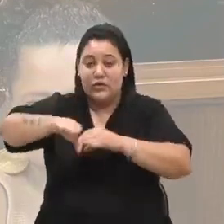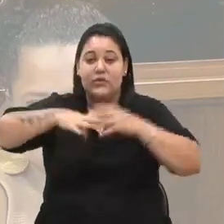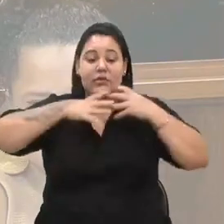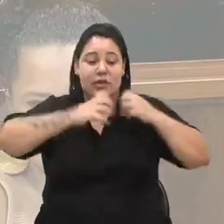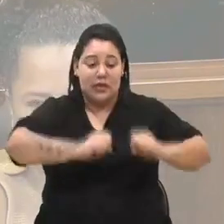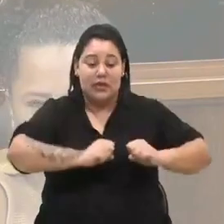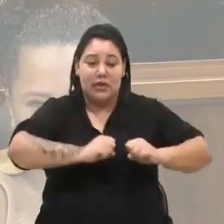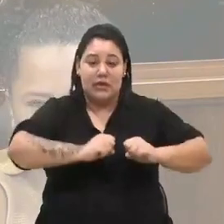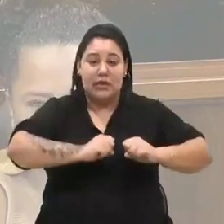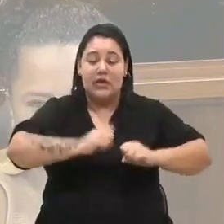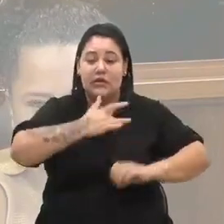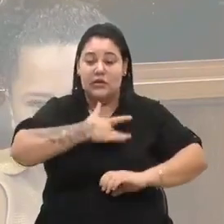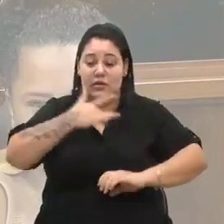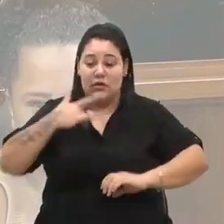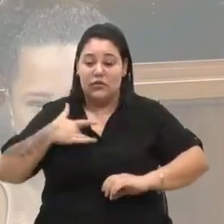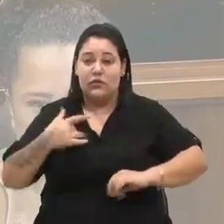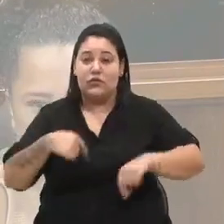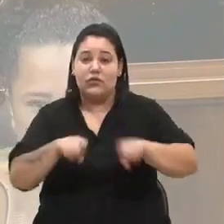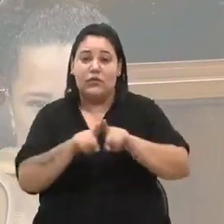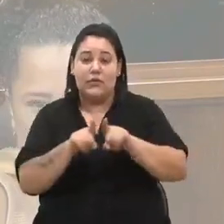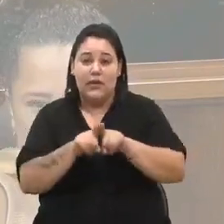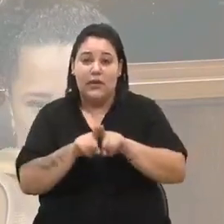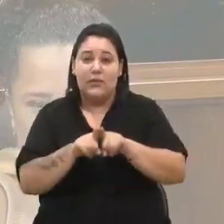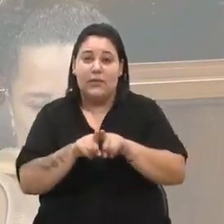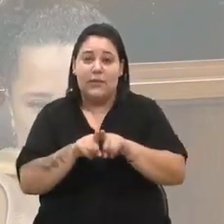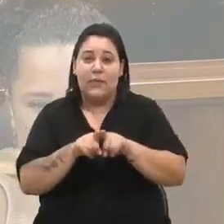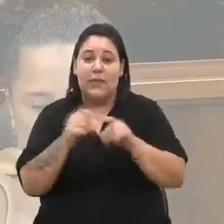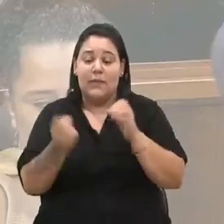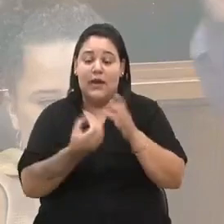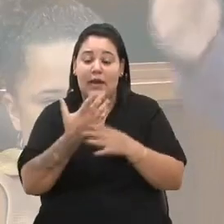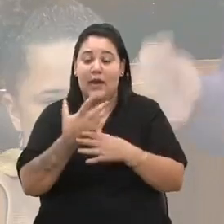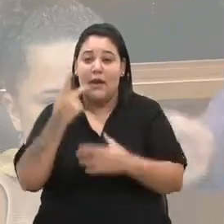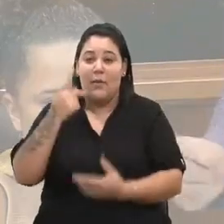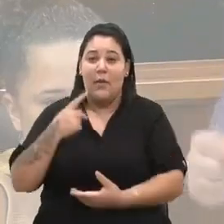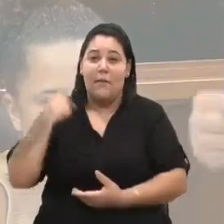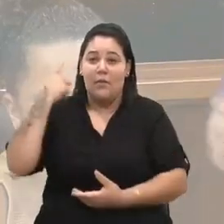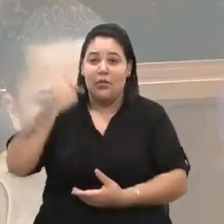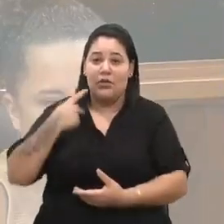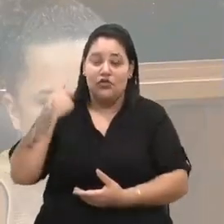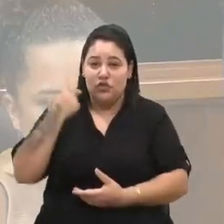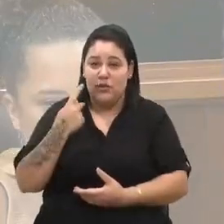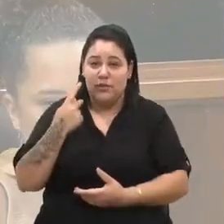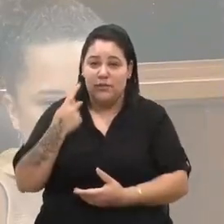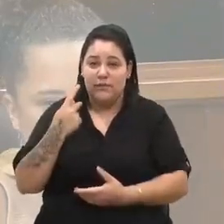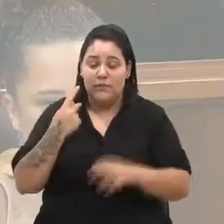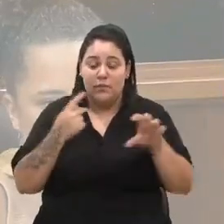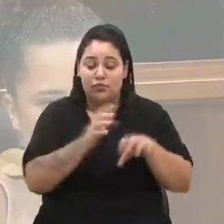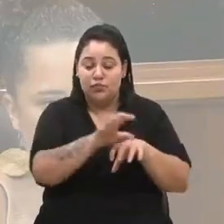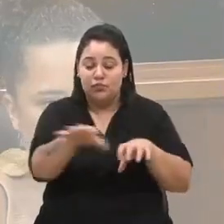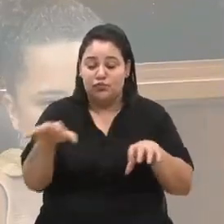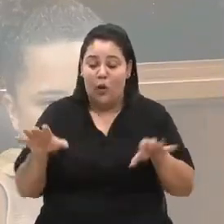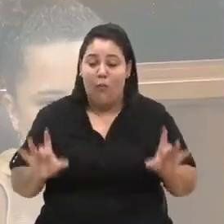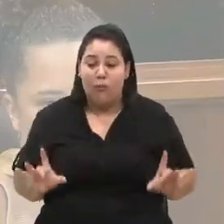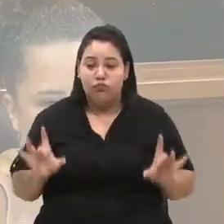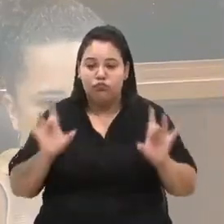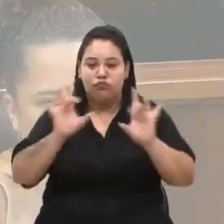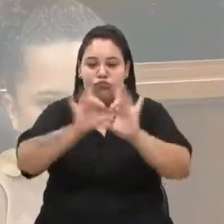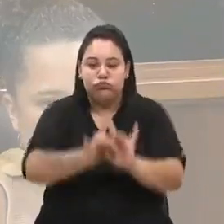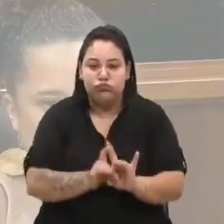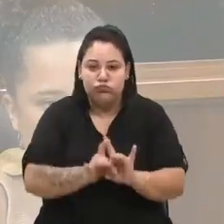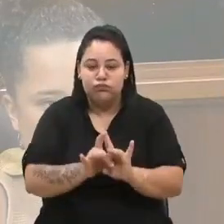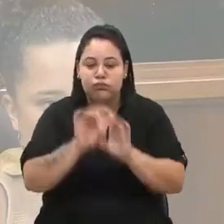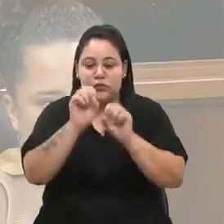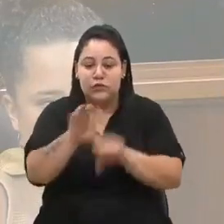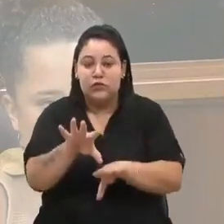Municipal de Saúde, a de se criar uma política intersetorial de educação para a